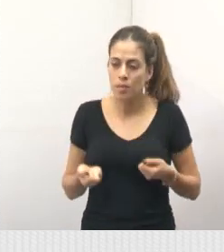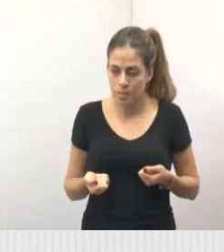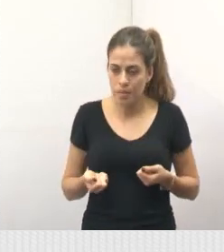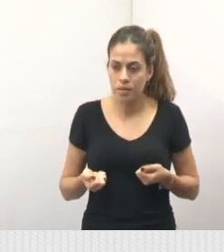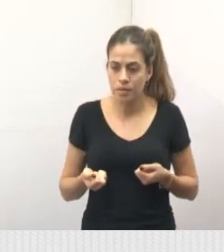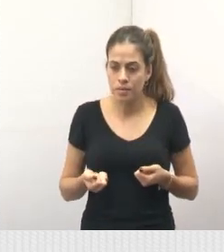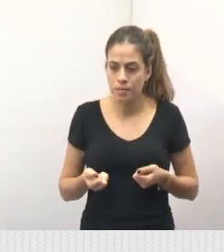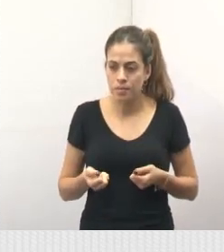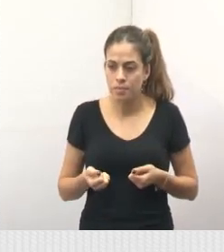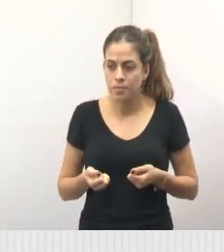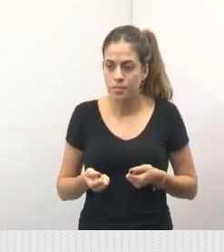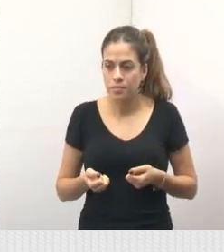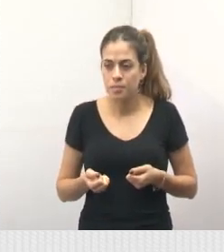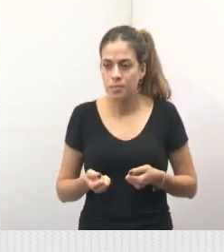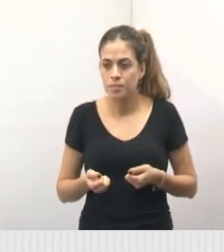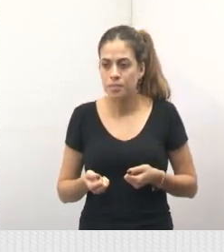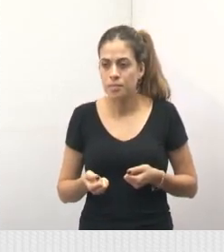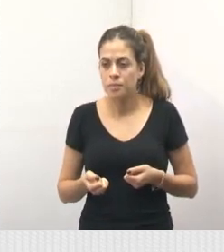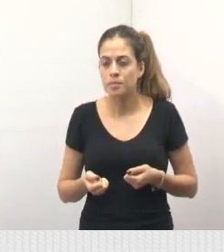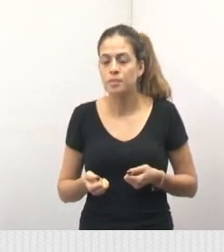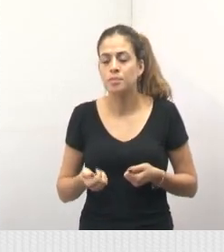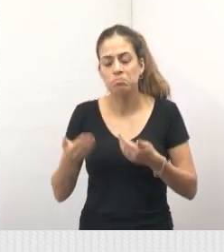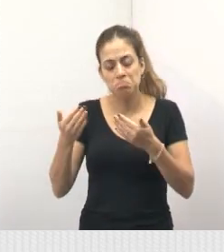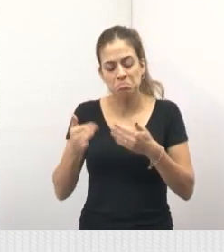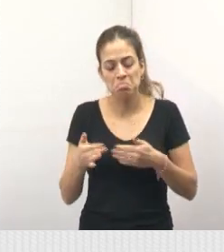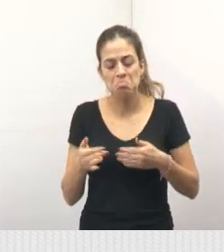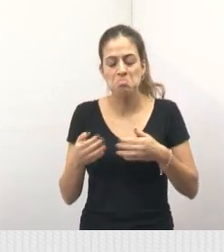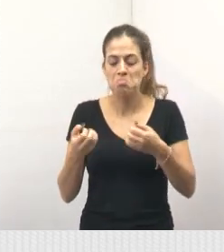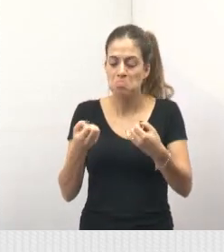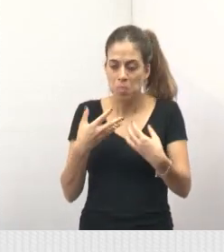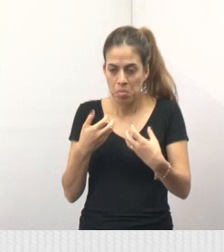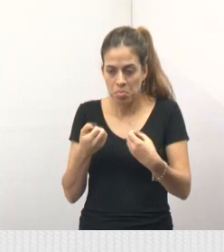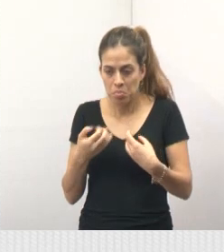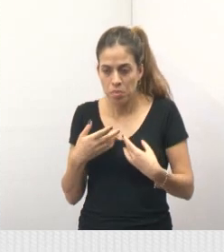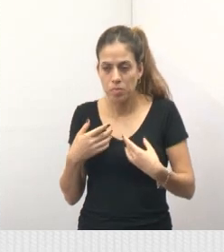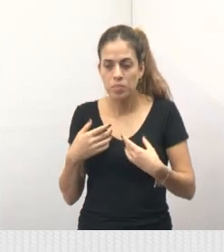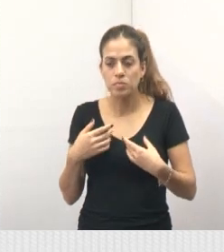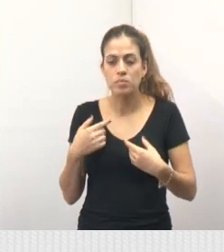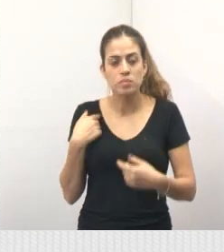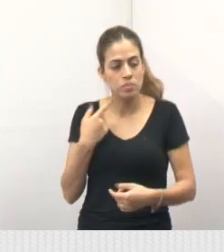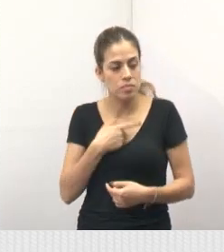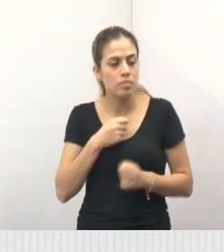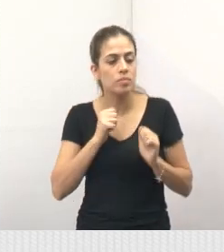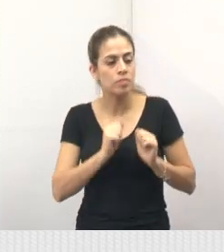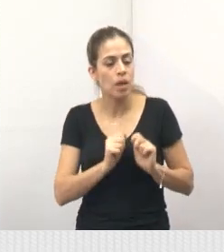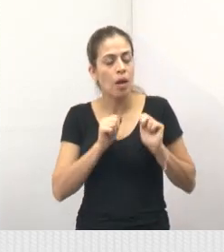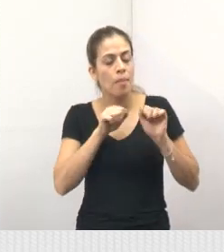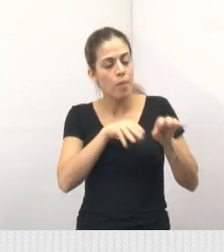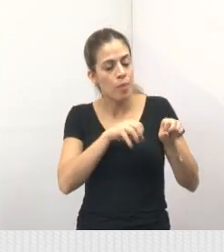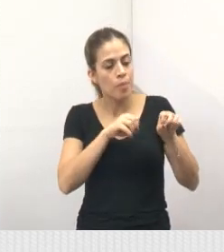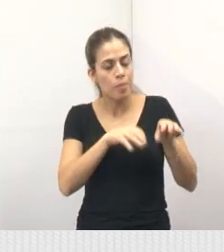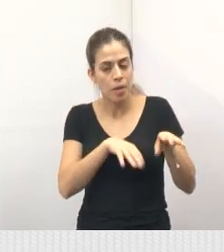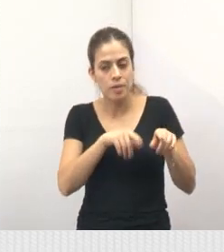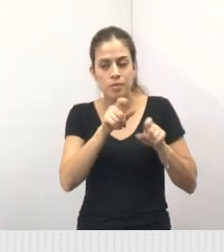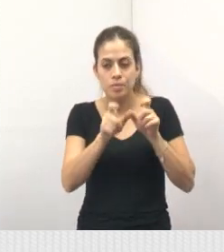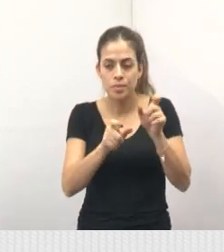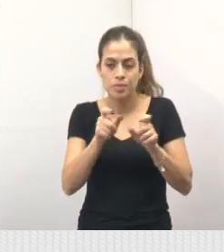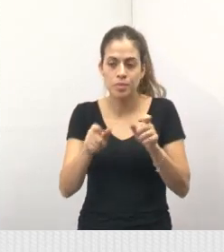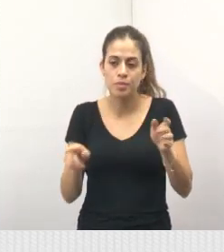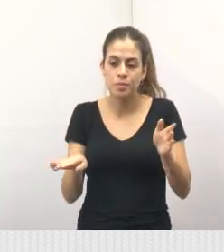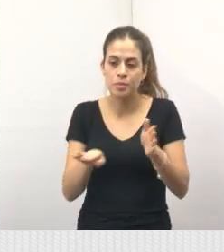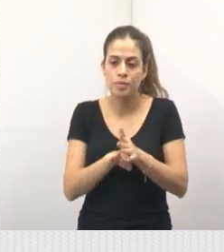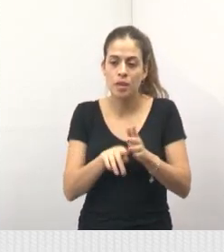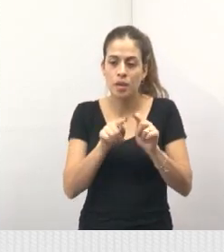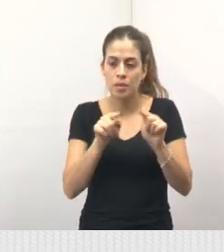Cadastro Único, e ela nos atendeu, nos orientou, e a gente pôde orientar os munícipes que estevem conosco no nosso gabinete.